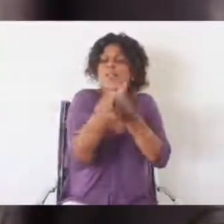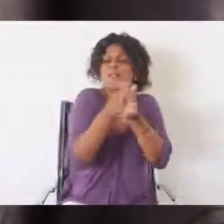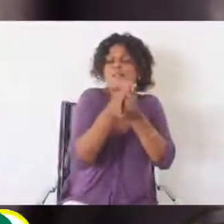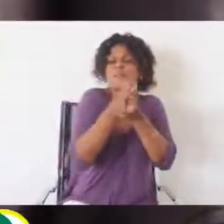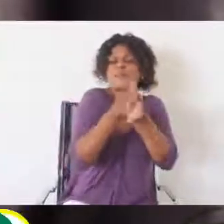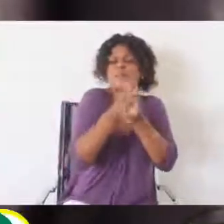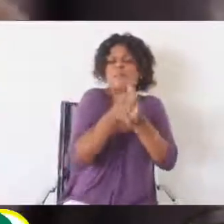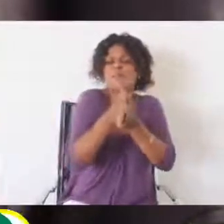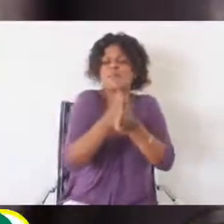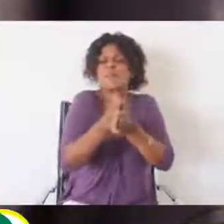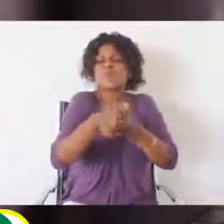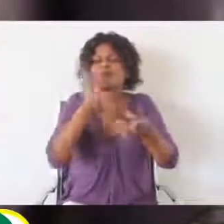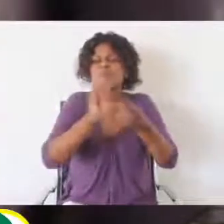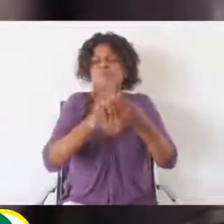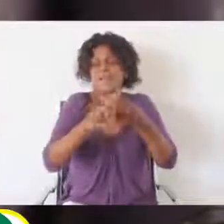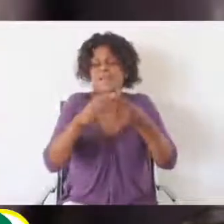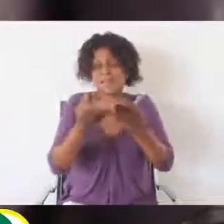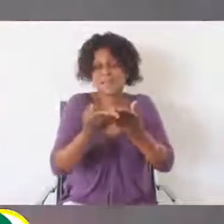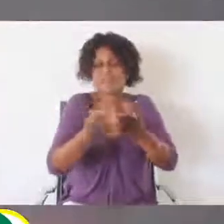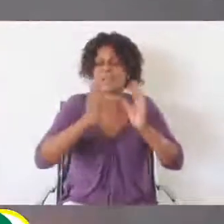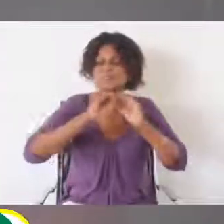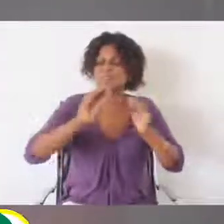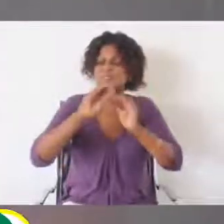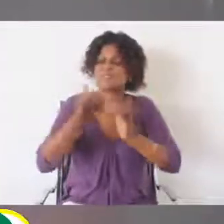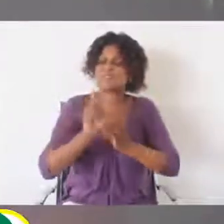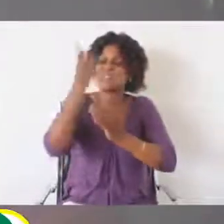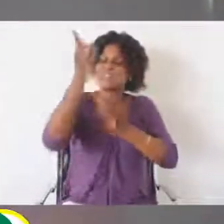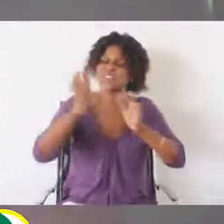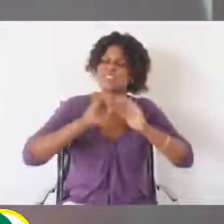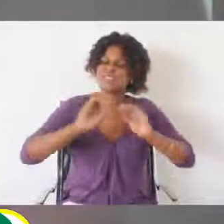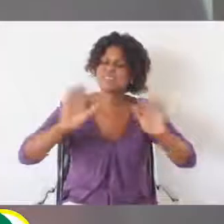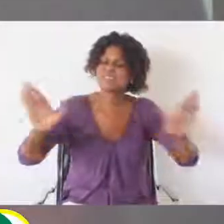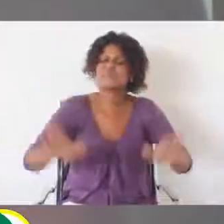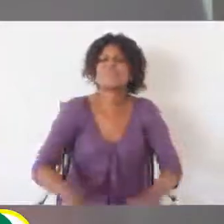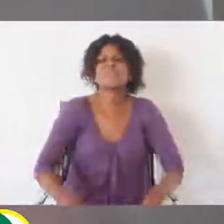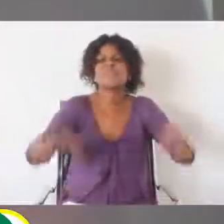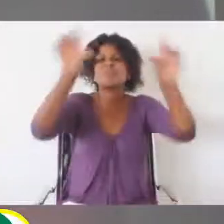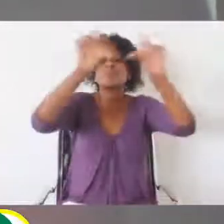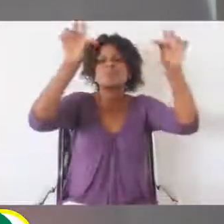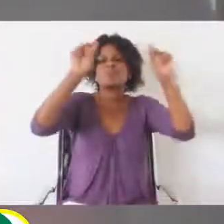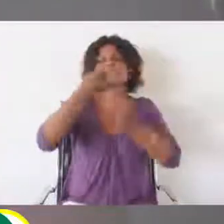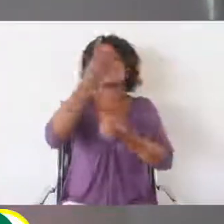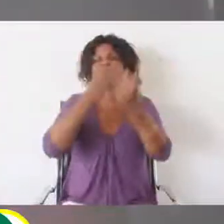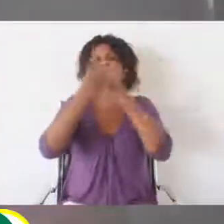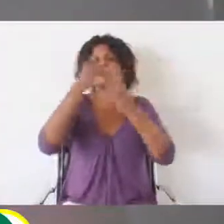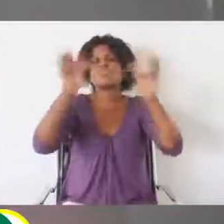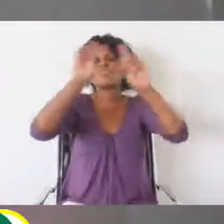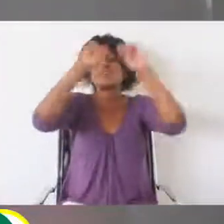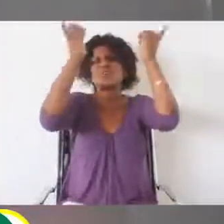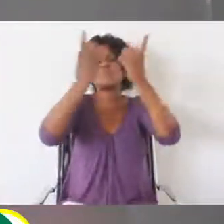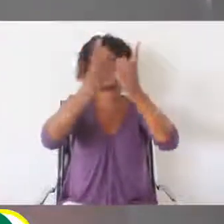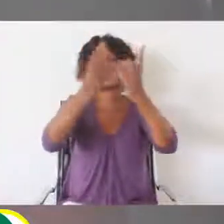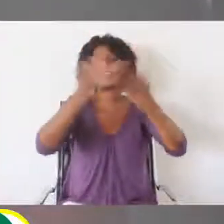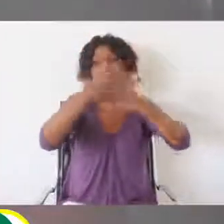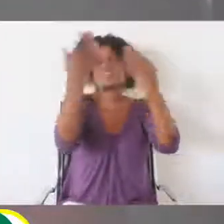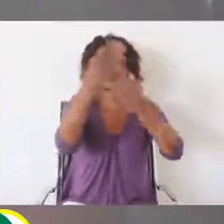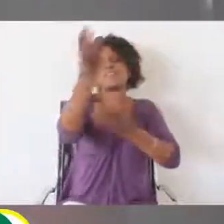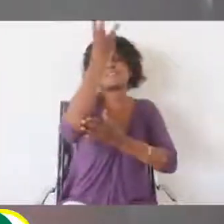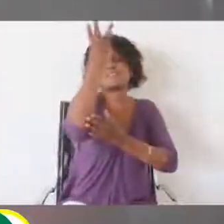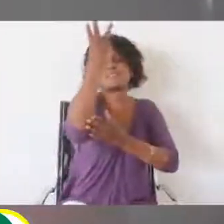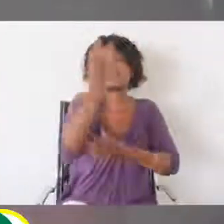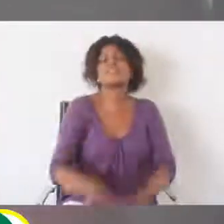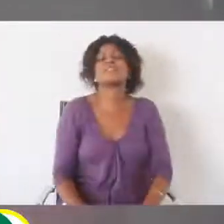para catalisar também e massificar o ensino à distância. Entre os temas a serem debatidos nos três dias da